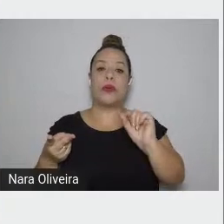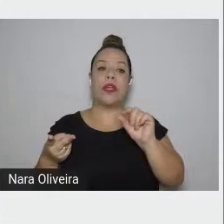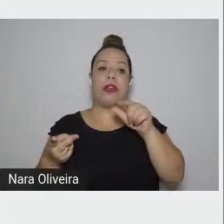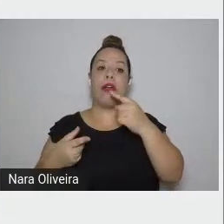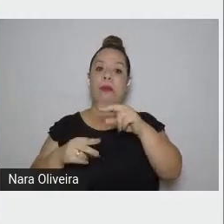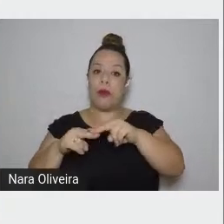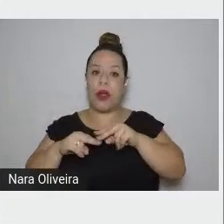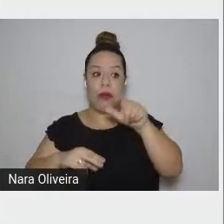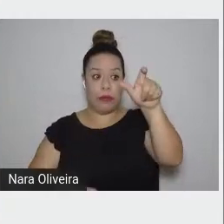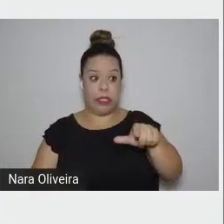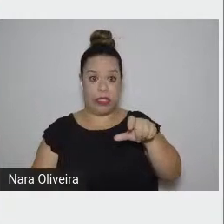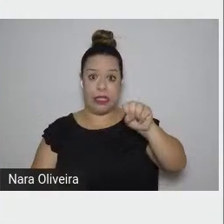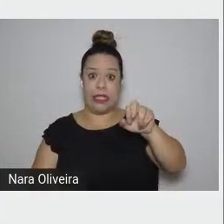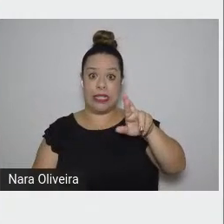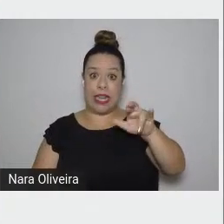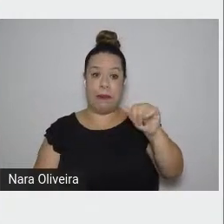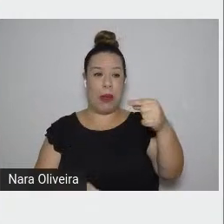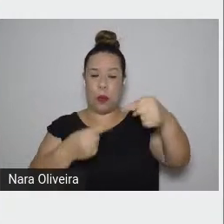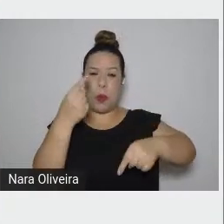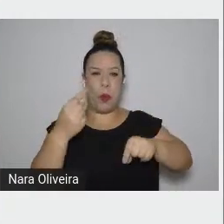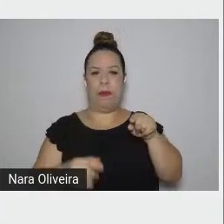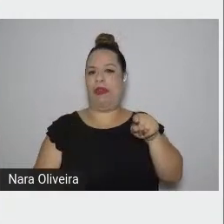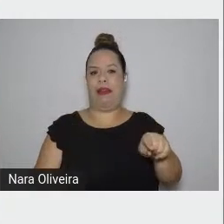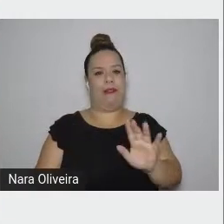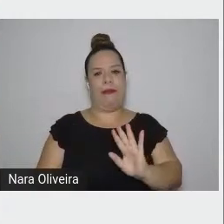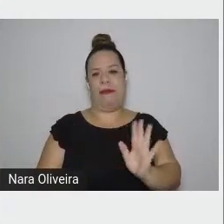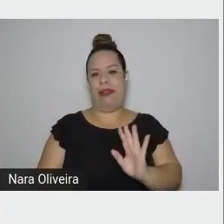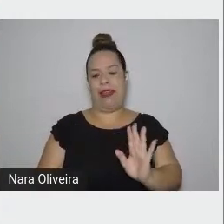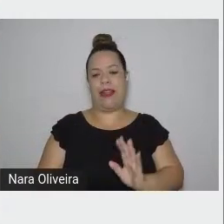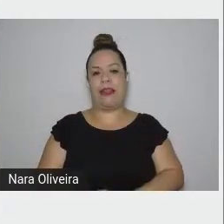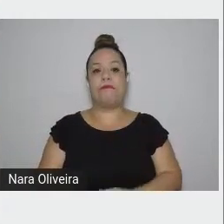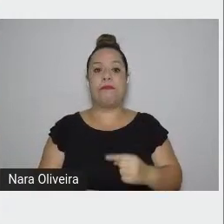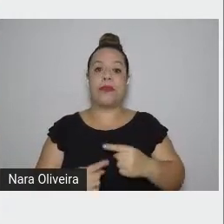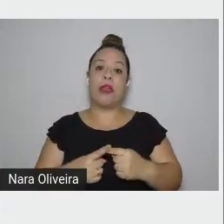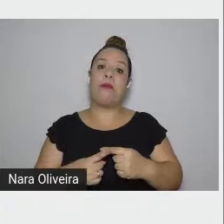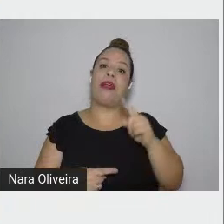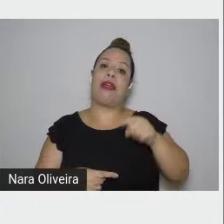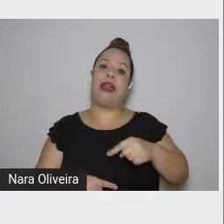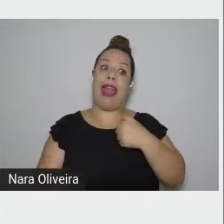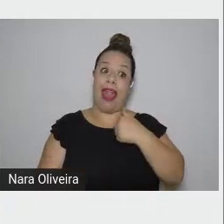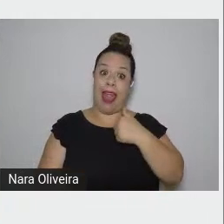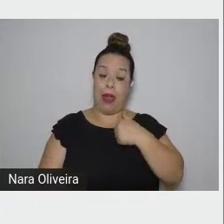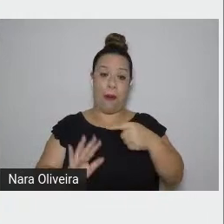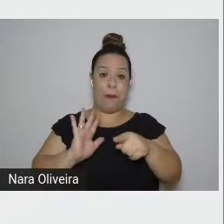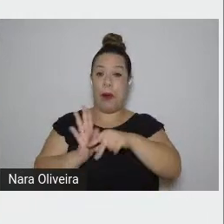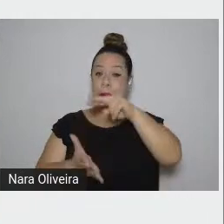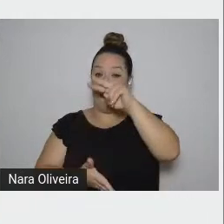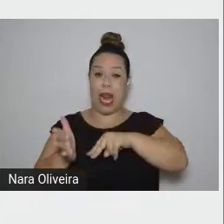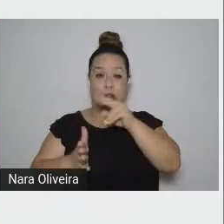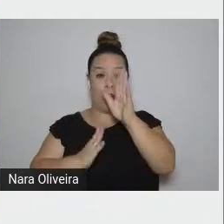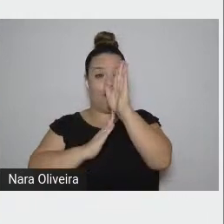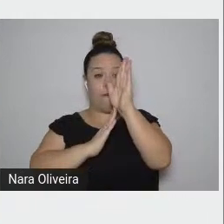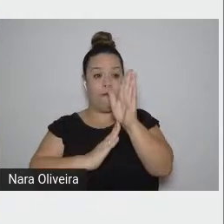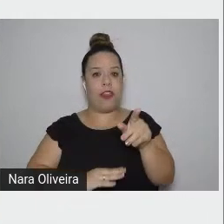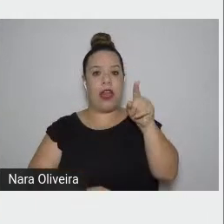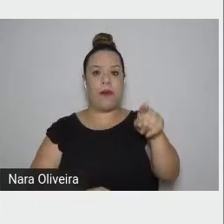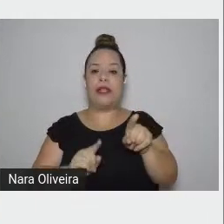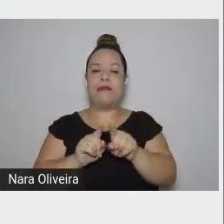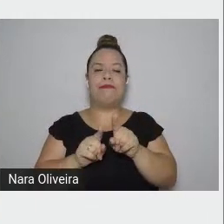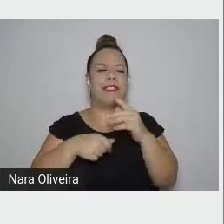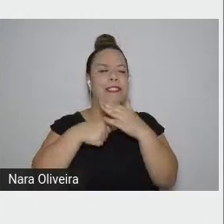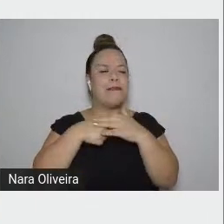particularmente não convém, porque eu sou uma leitora fiel e afetuosa de